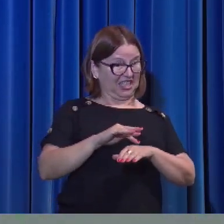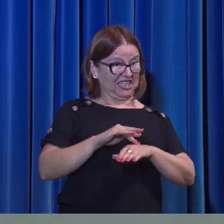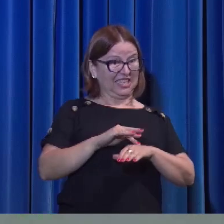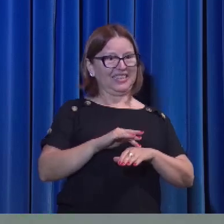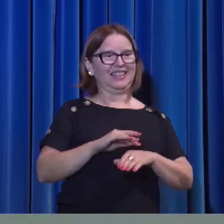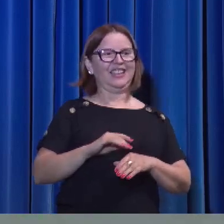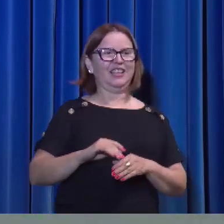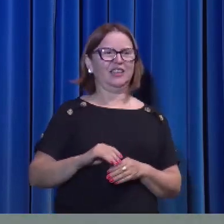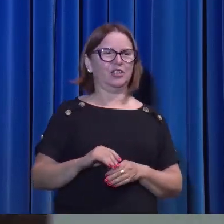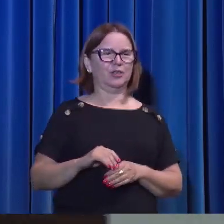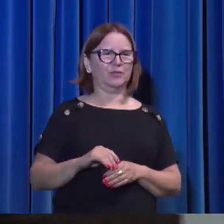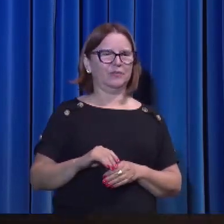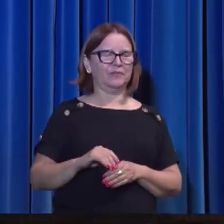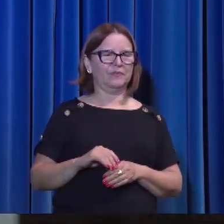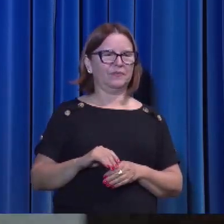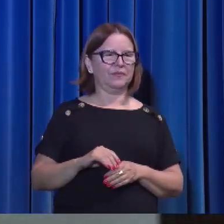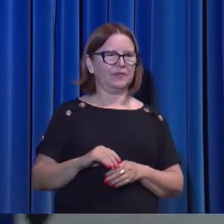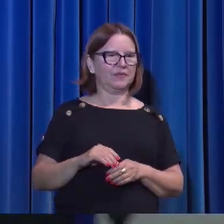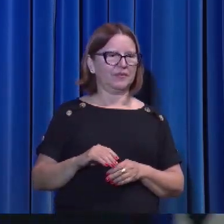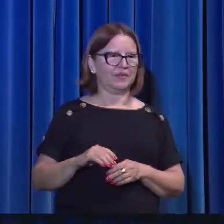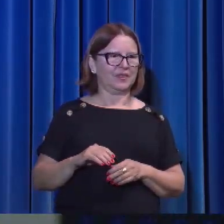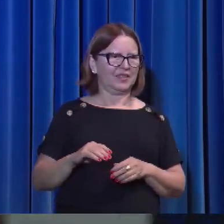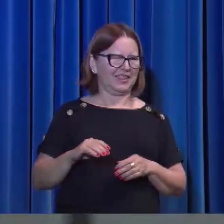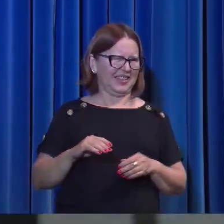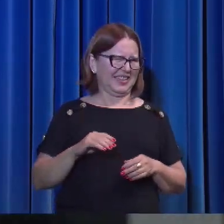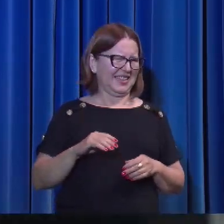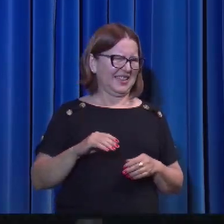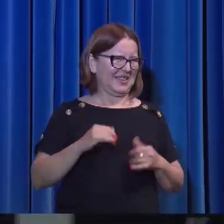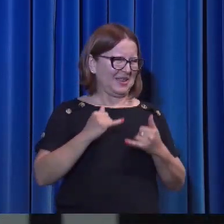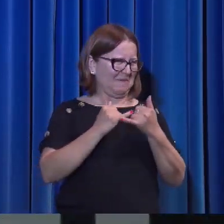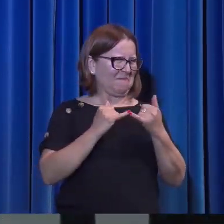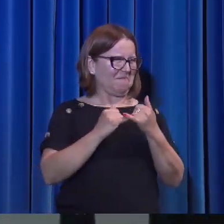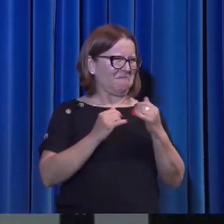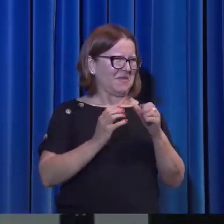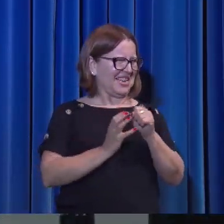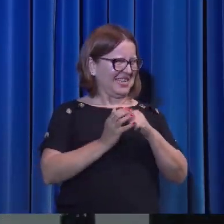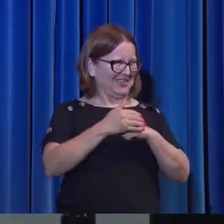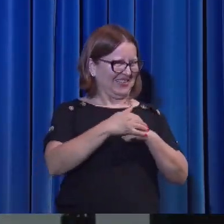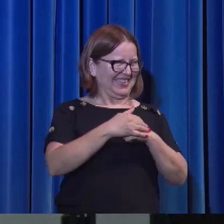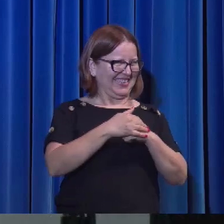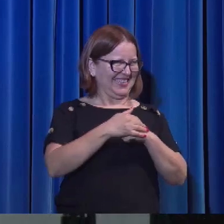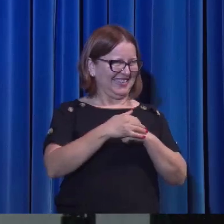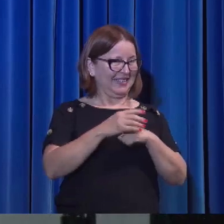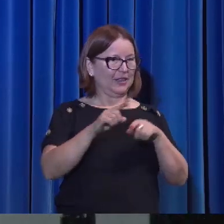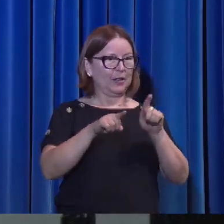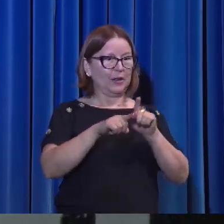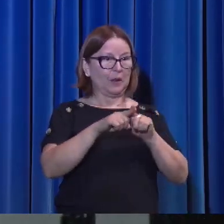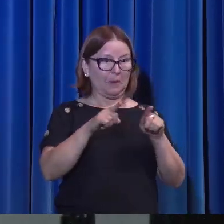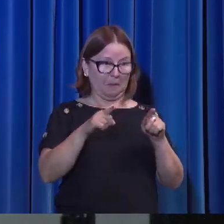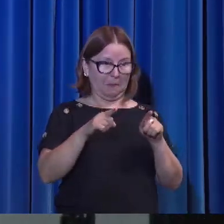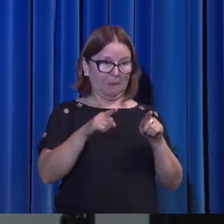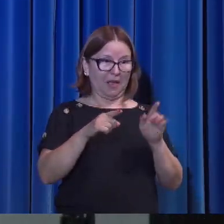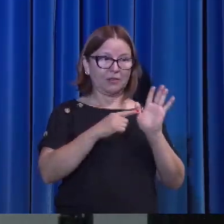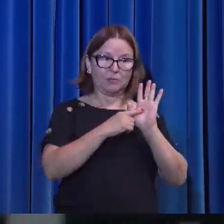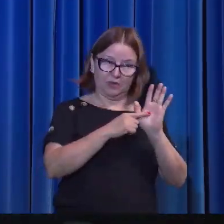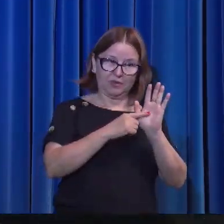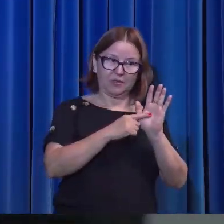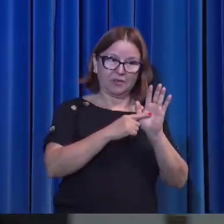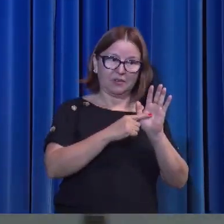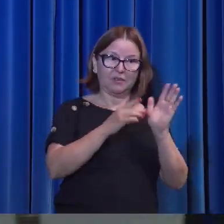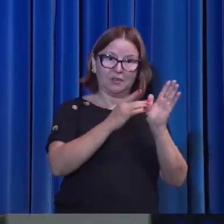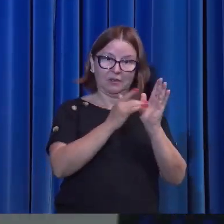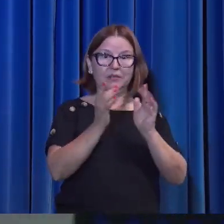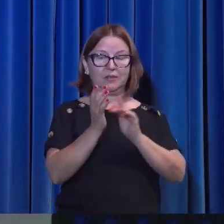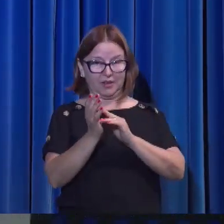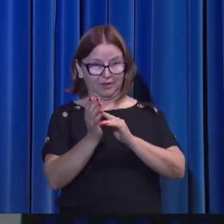lá no cantinho atrás da cortina escondidinho, mas apontando ó Jesus, ó o Pai. Ele é